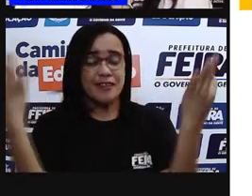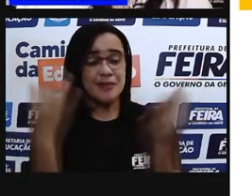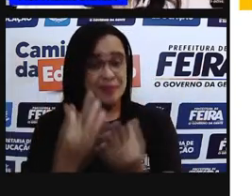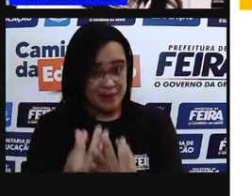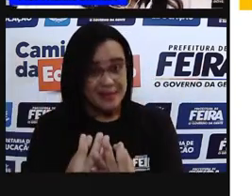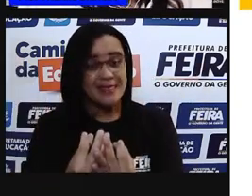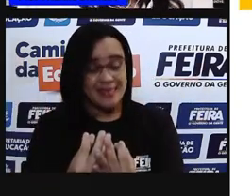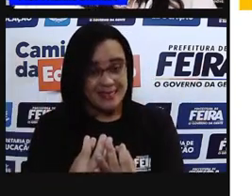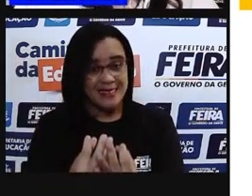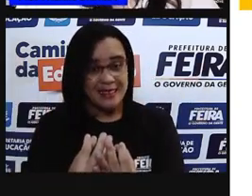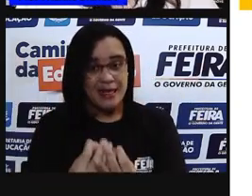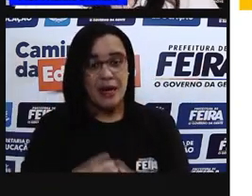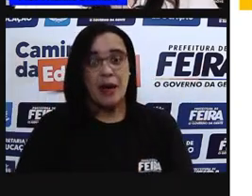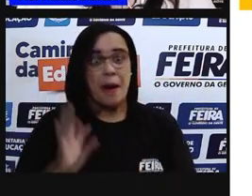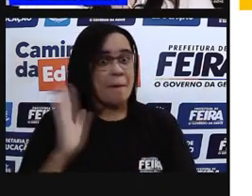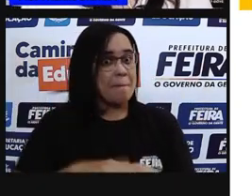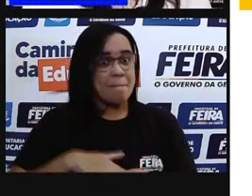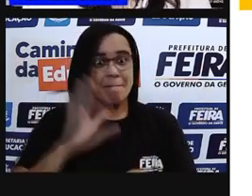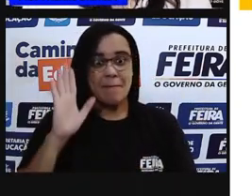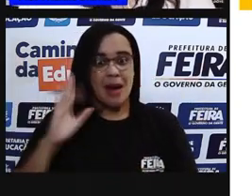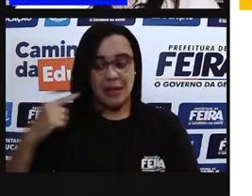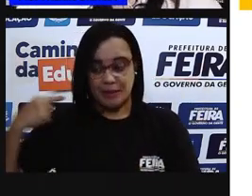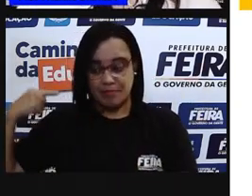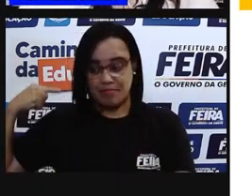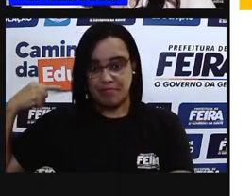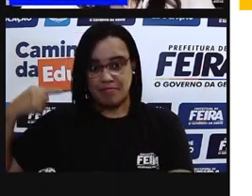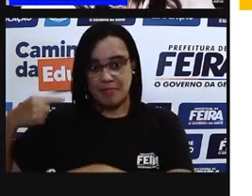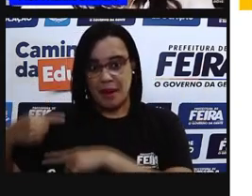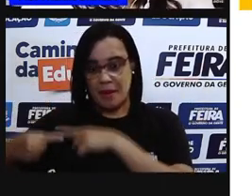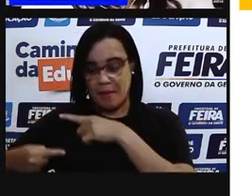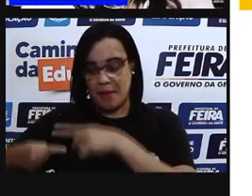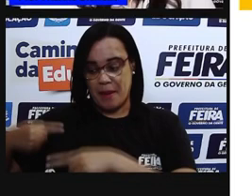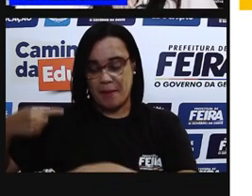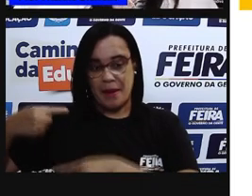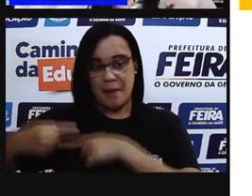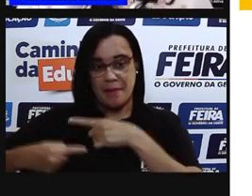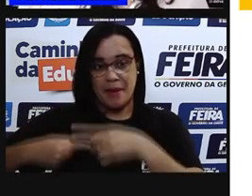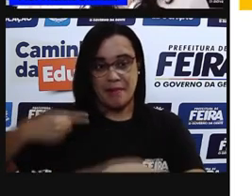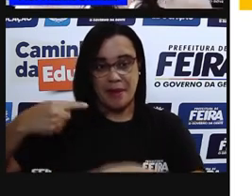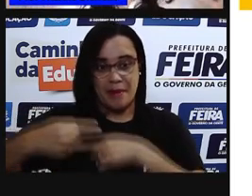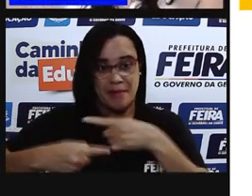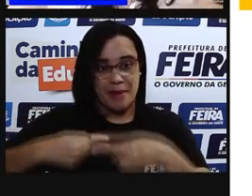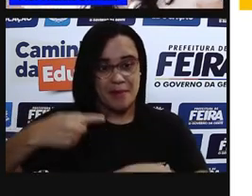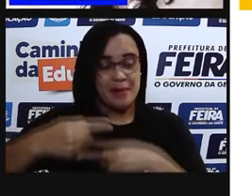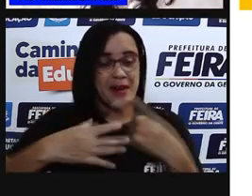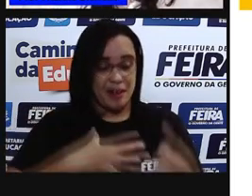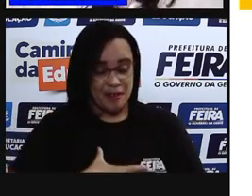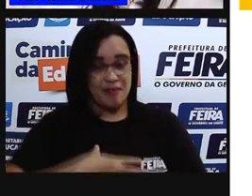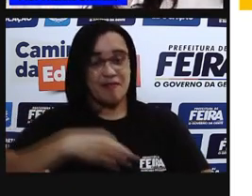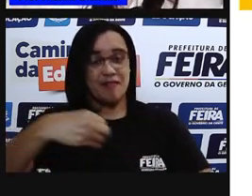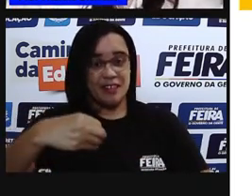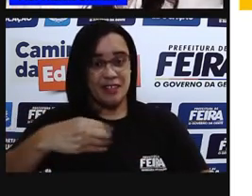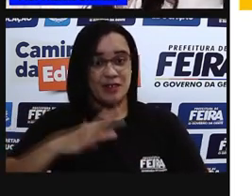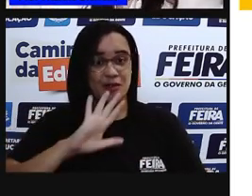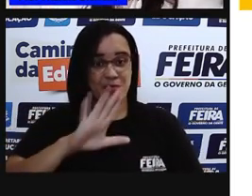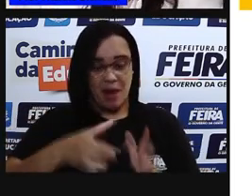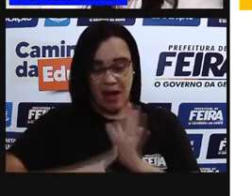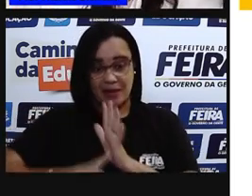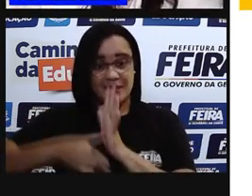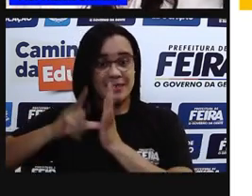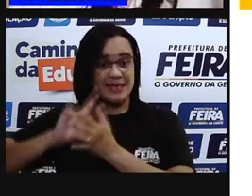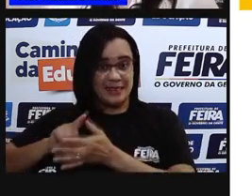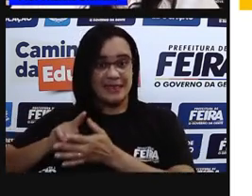transmitidas aos nossos descendentes, para os nossos filhos. E que nós recebemos de quem? Dos nossos